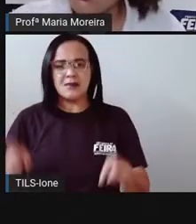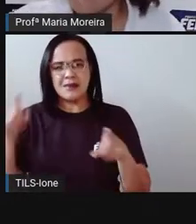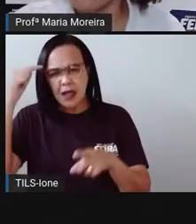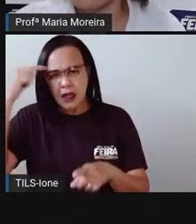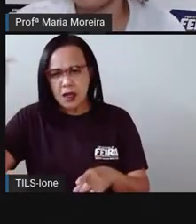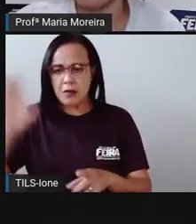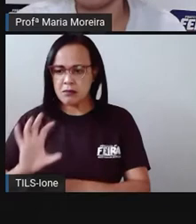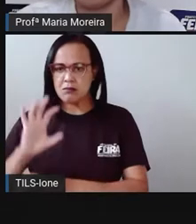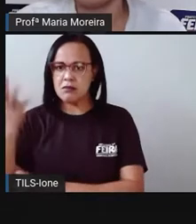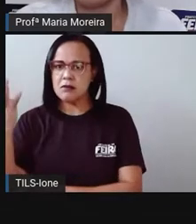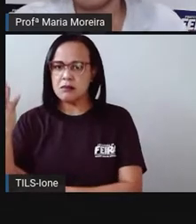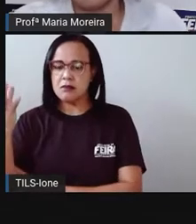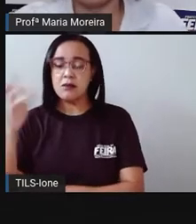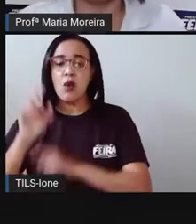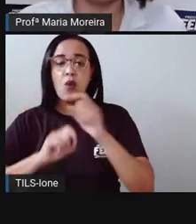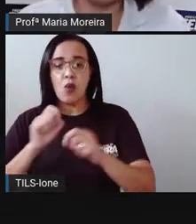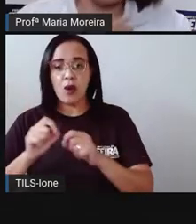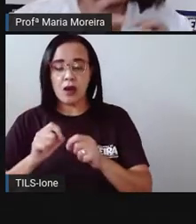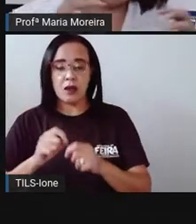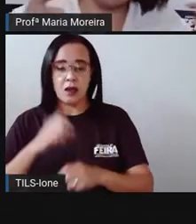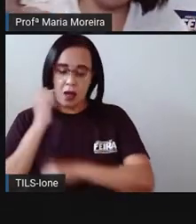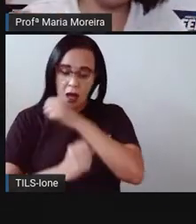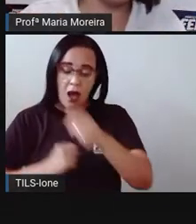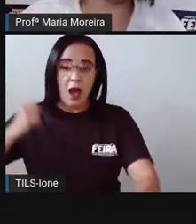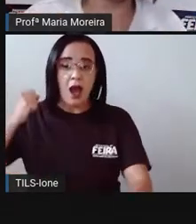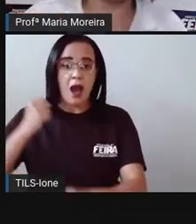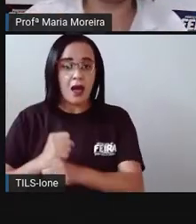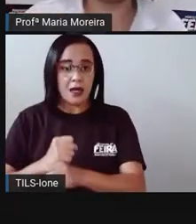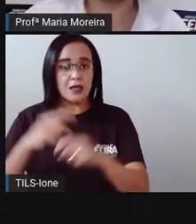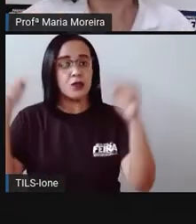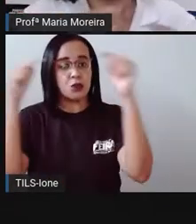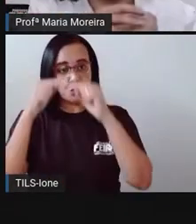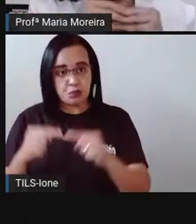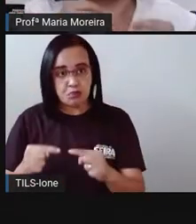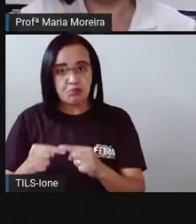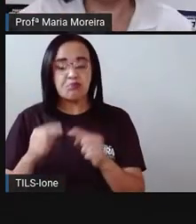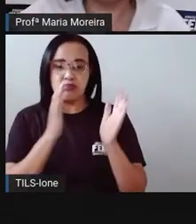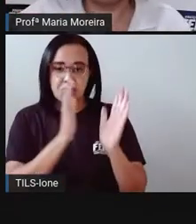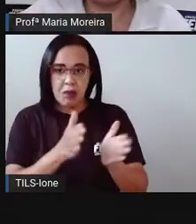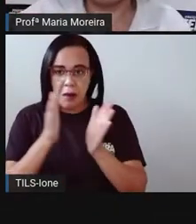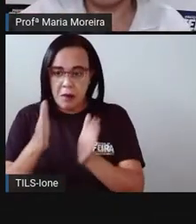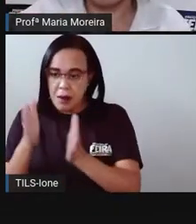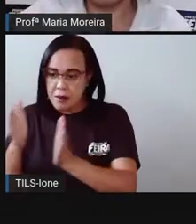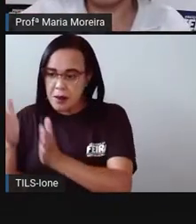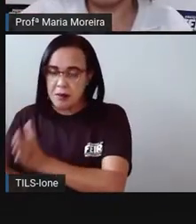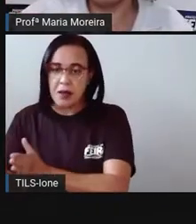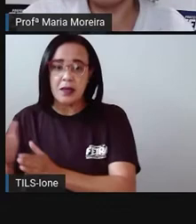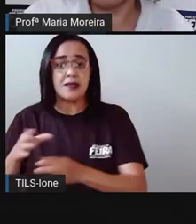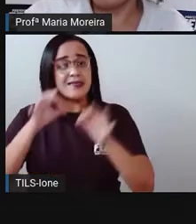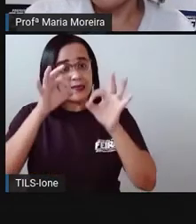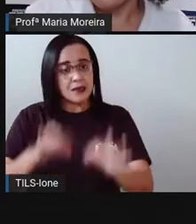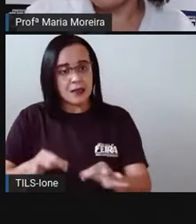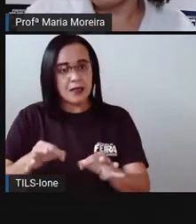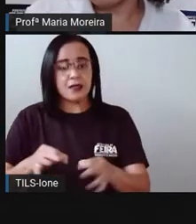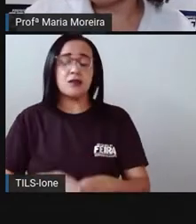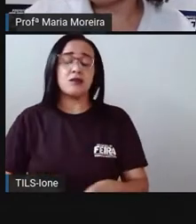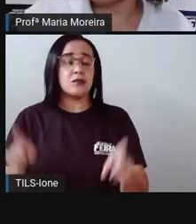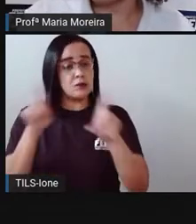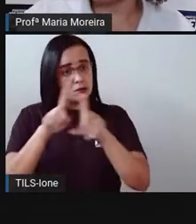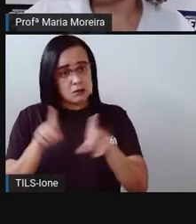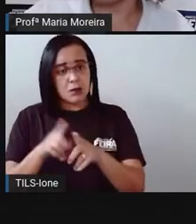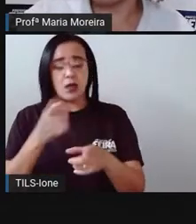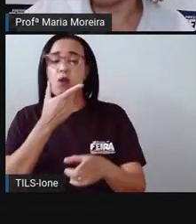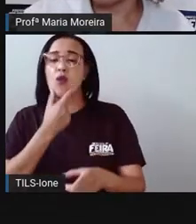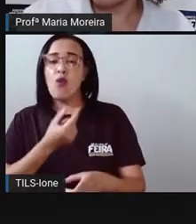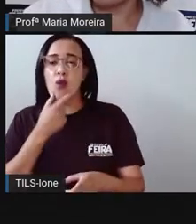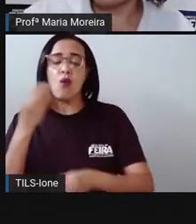inclusive, já foi dito aí no vídeo, elas estivessem sempre ali na mesma época. E elas estando na mesma época, o homem, ele iria conseguir